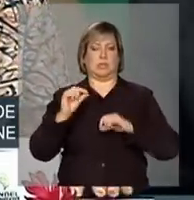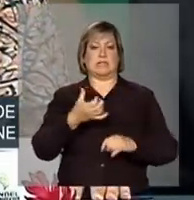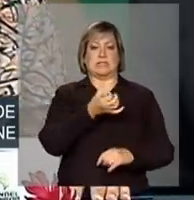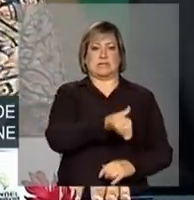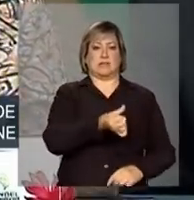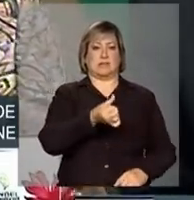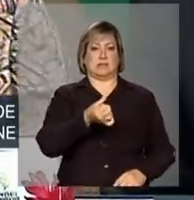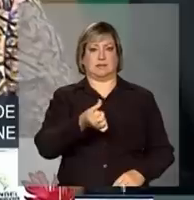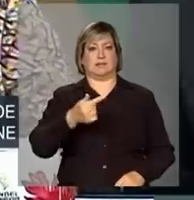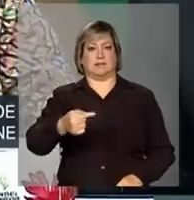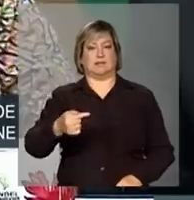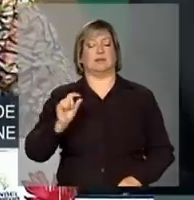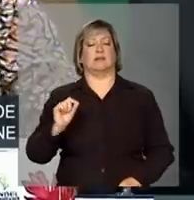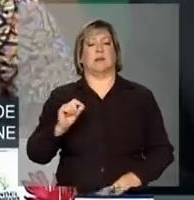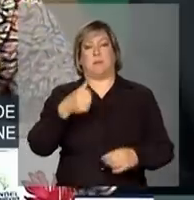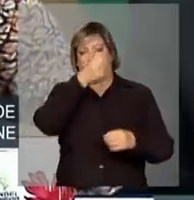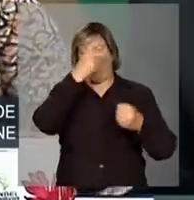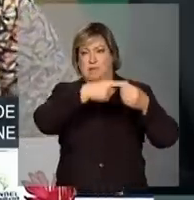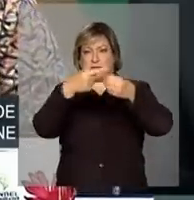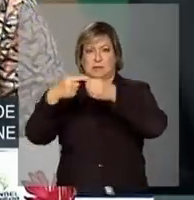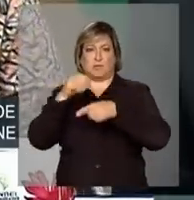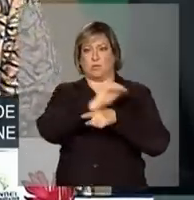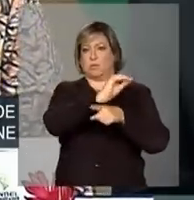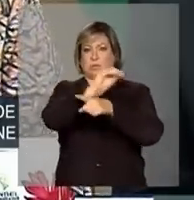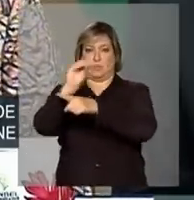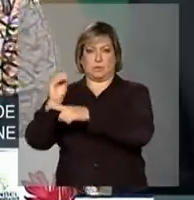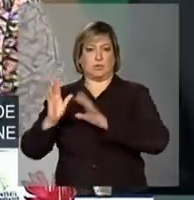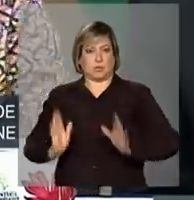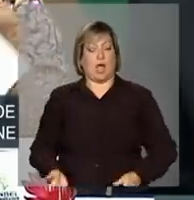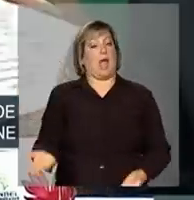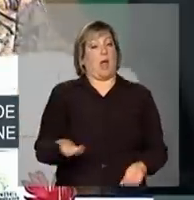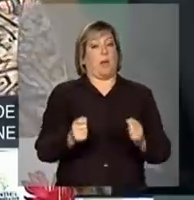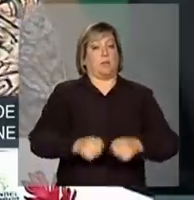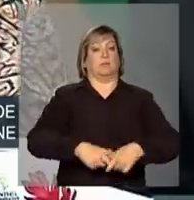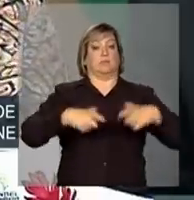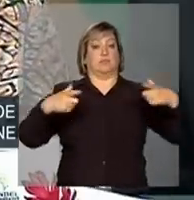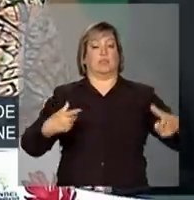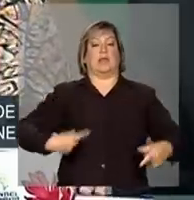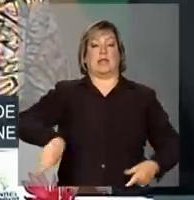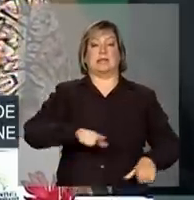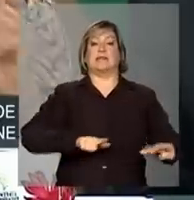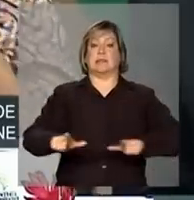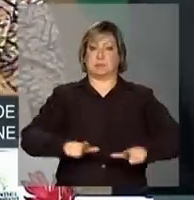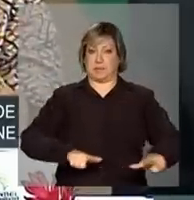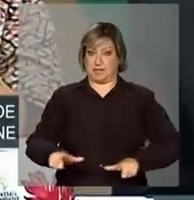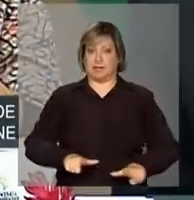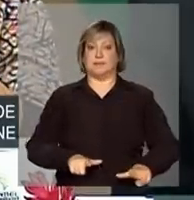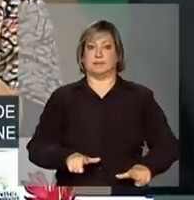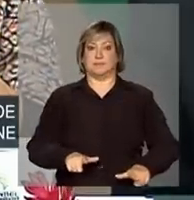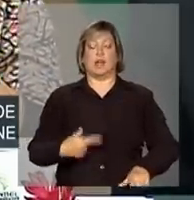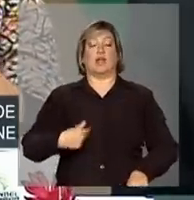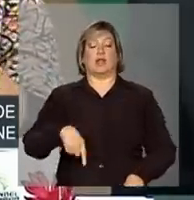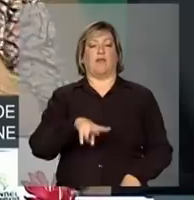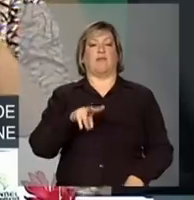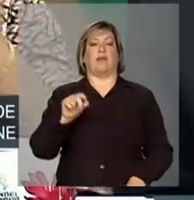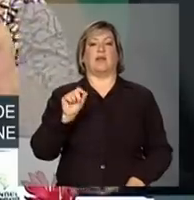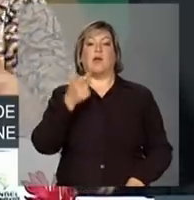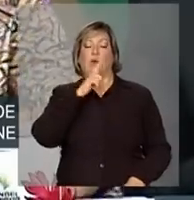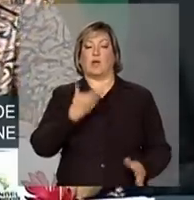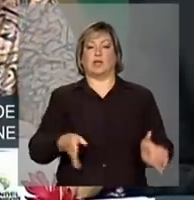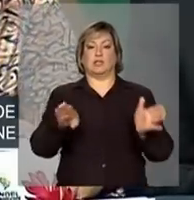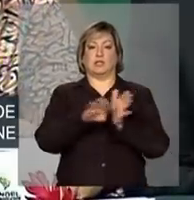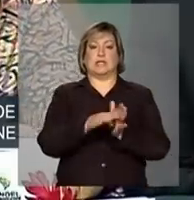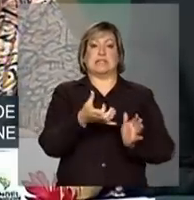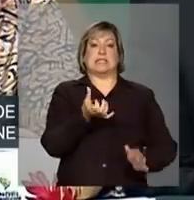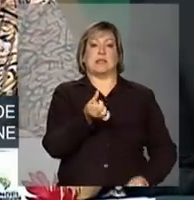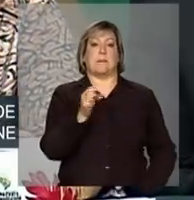municípios. Nós vamos ampliar essas ações. Nós chegaremos a